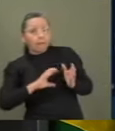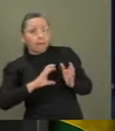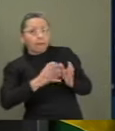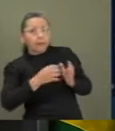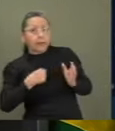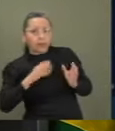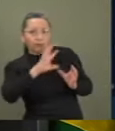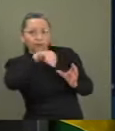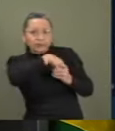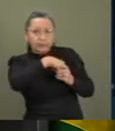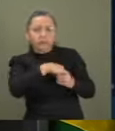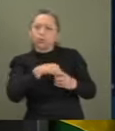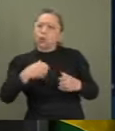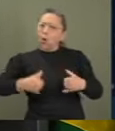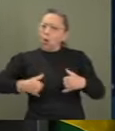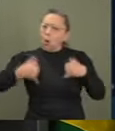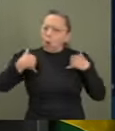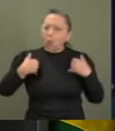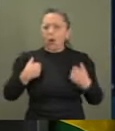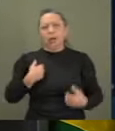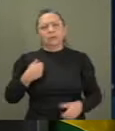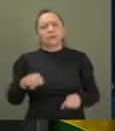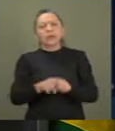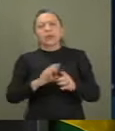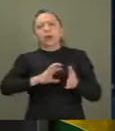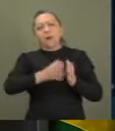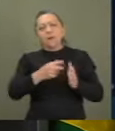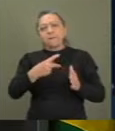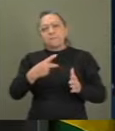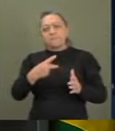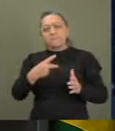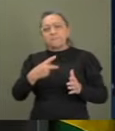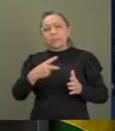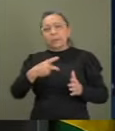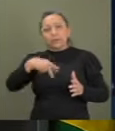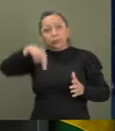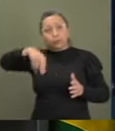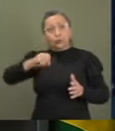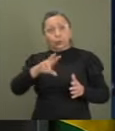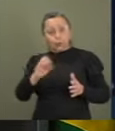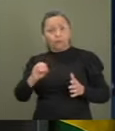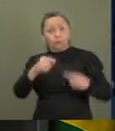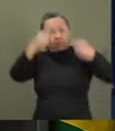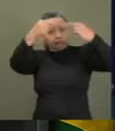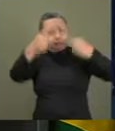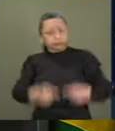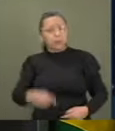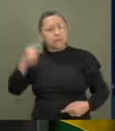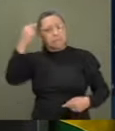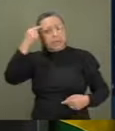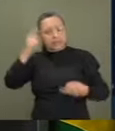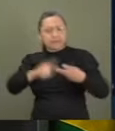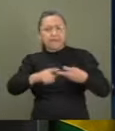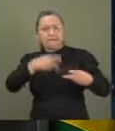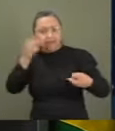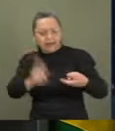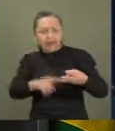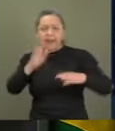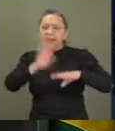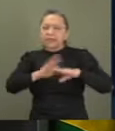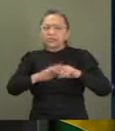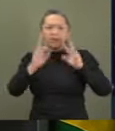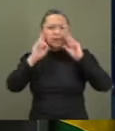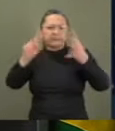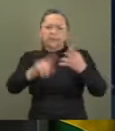eu tenho muita honra e orgulho, Partido Novo, pela coerência do pensar, falar e agir, respeito ao dinheiro